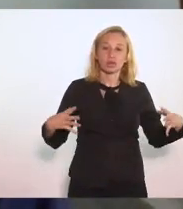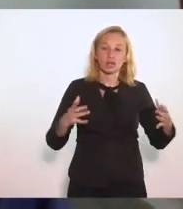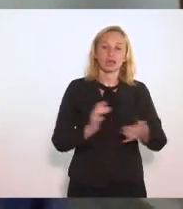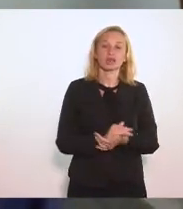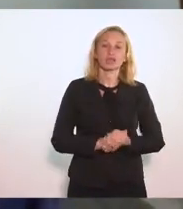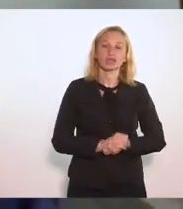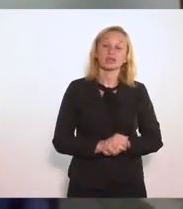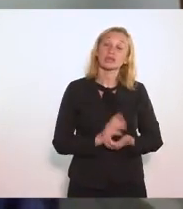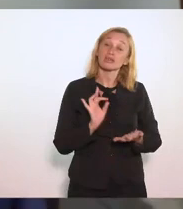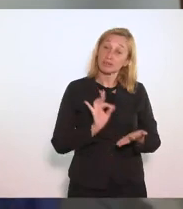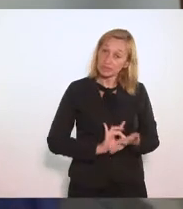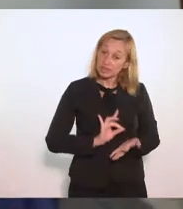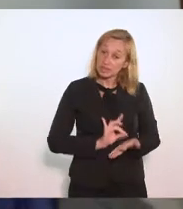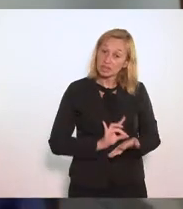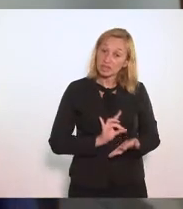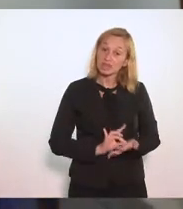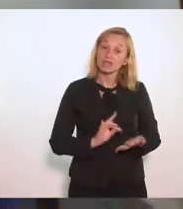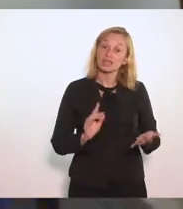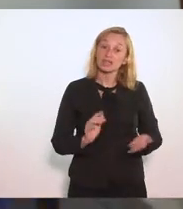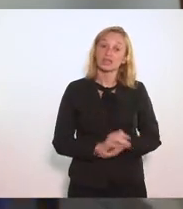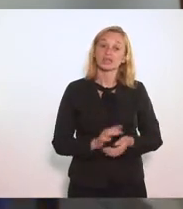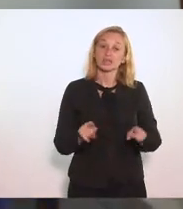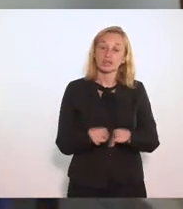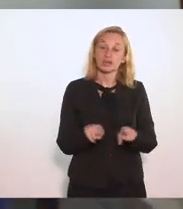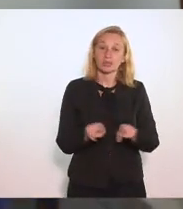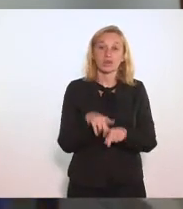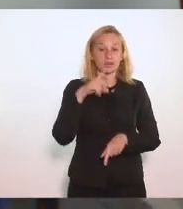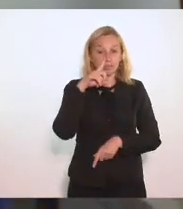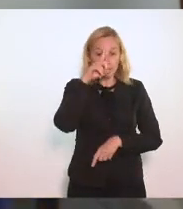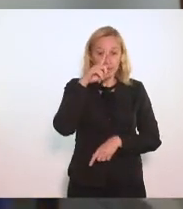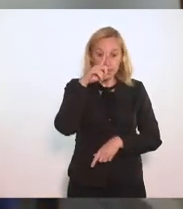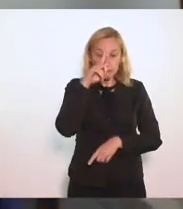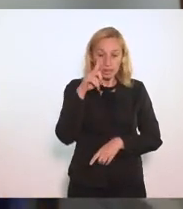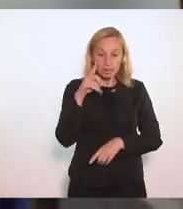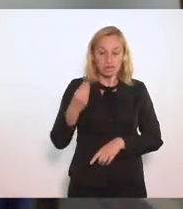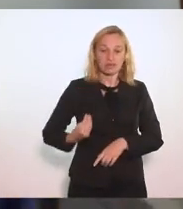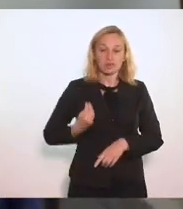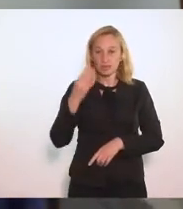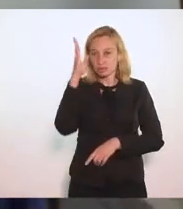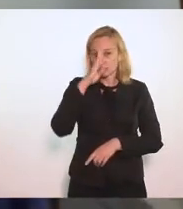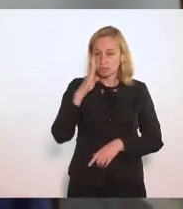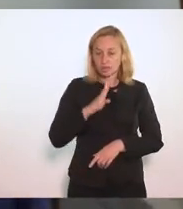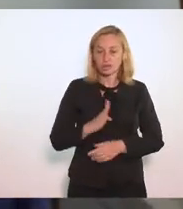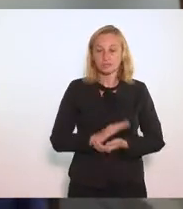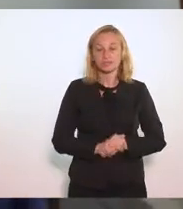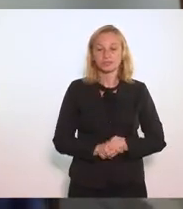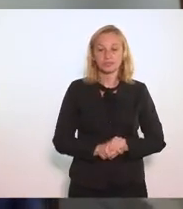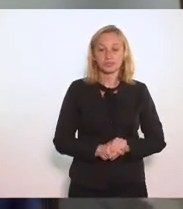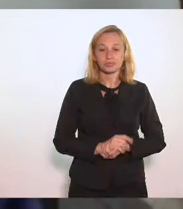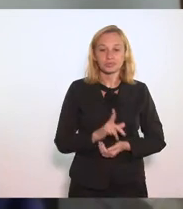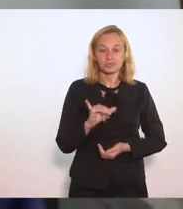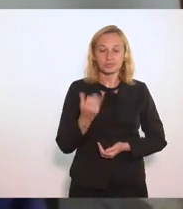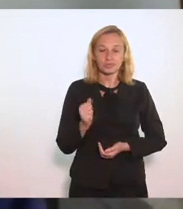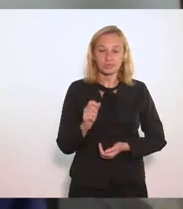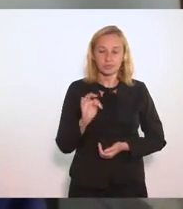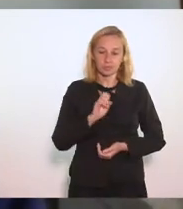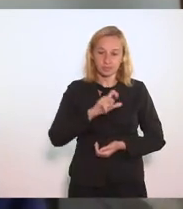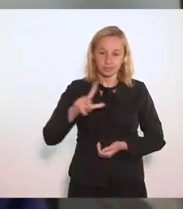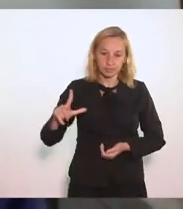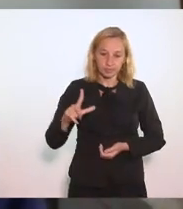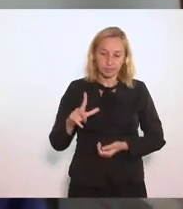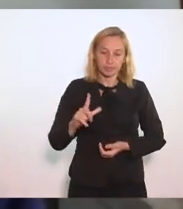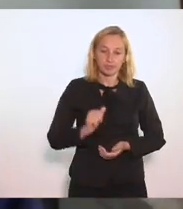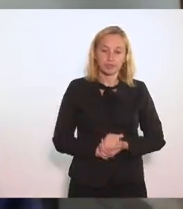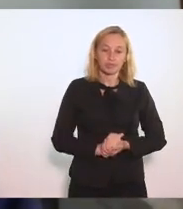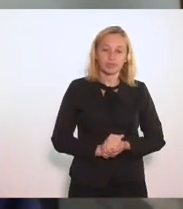surpreendentemente Também coloca Em risco A vida Dos brasileiros Na ilha letal Onde as fadas